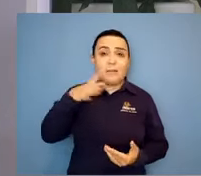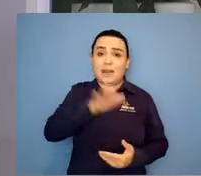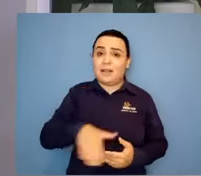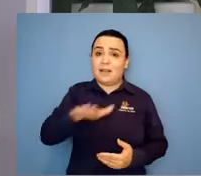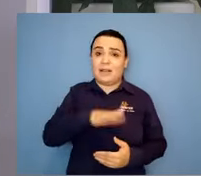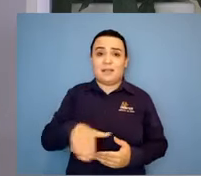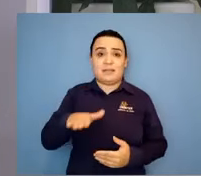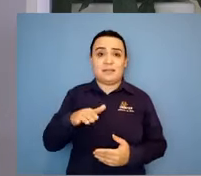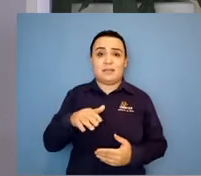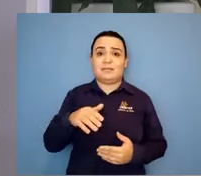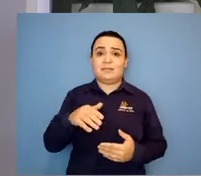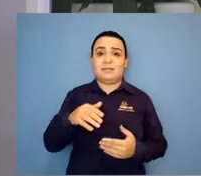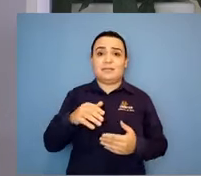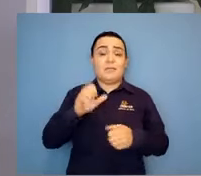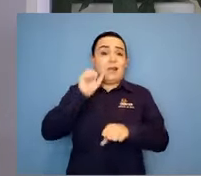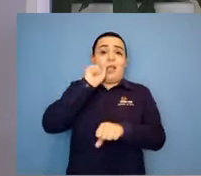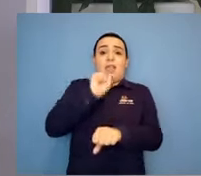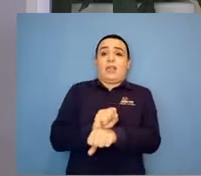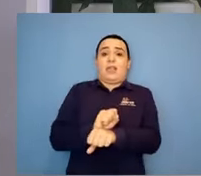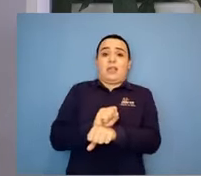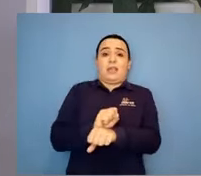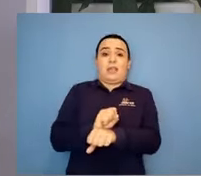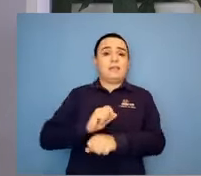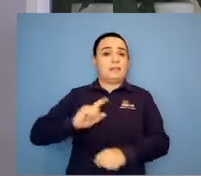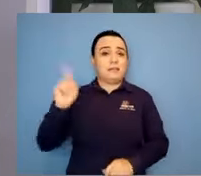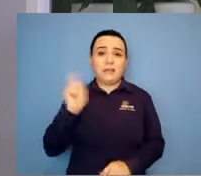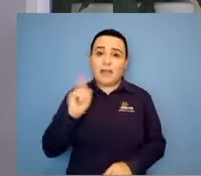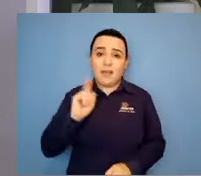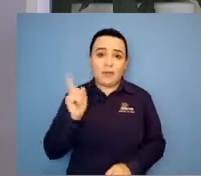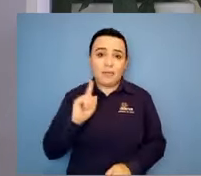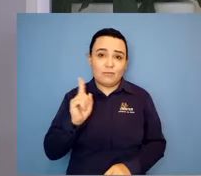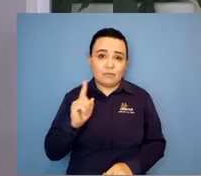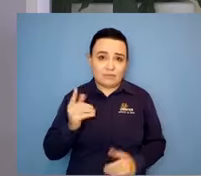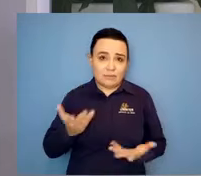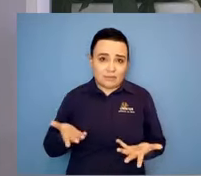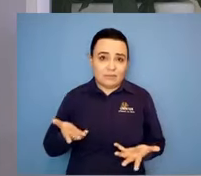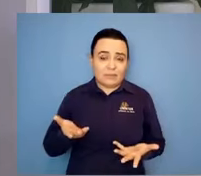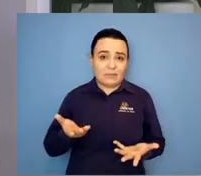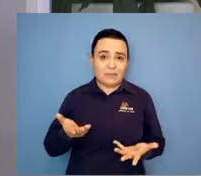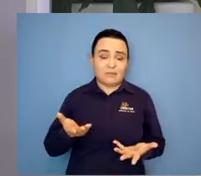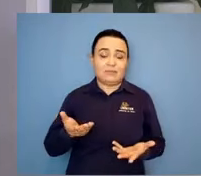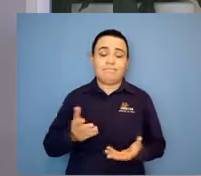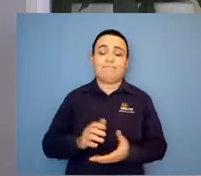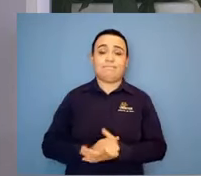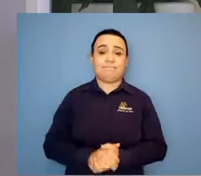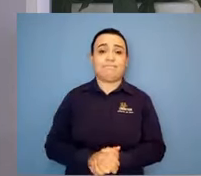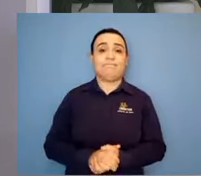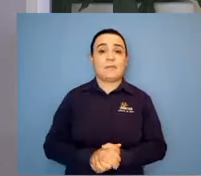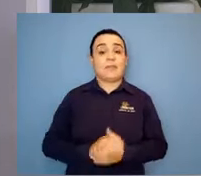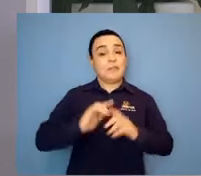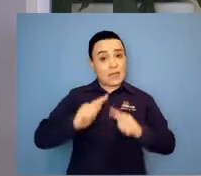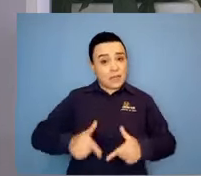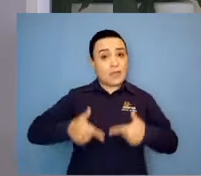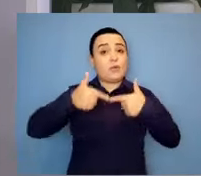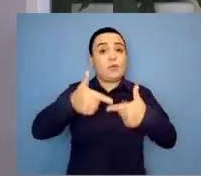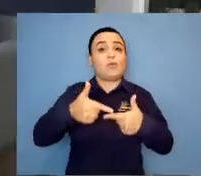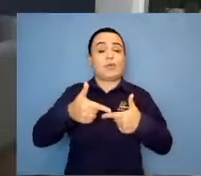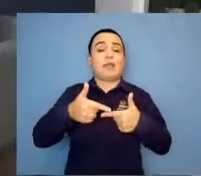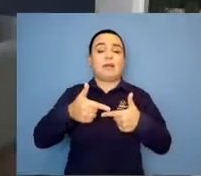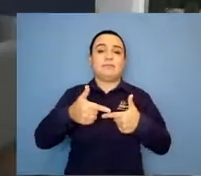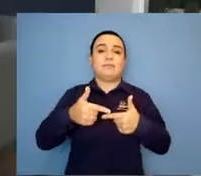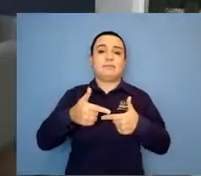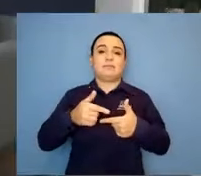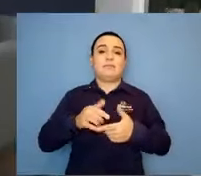acomodar e ficar no estado de luto infinitamente. Tem que realmente ser mais ativa. Você